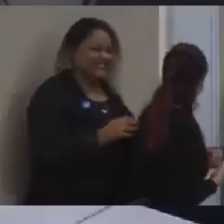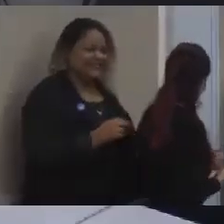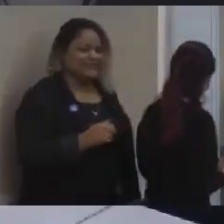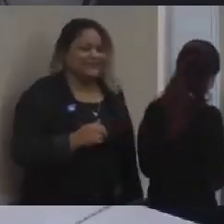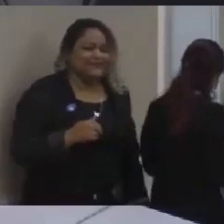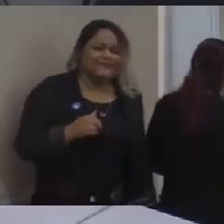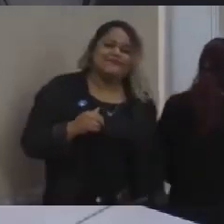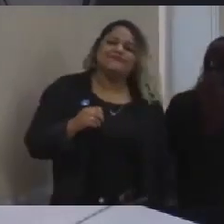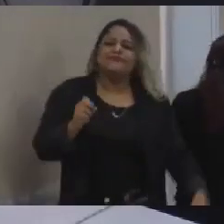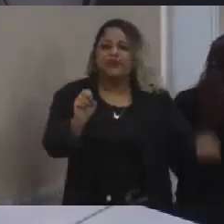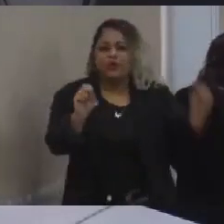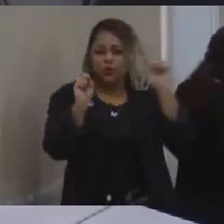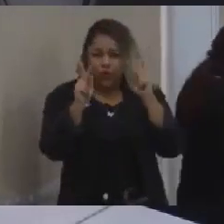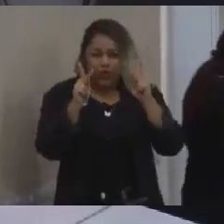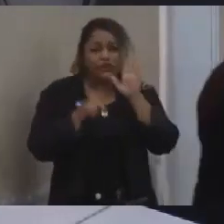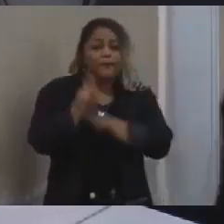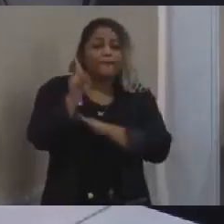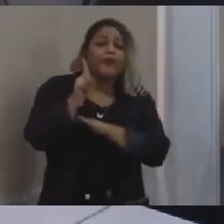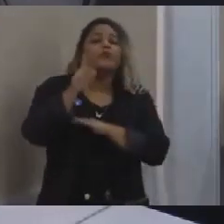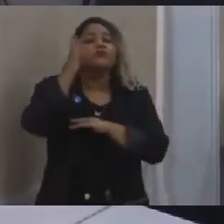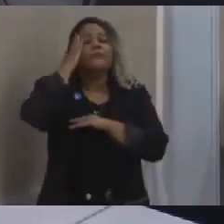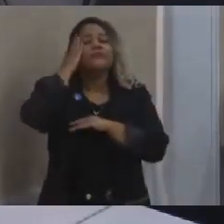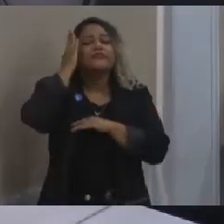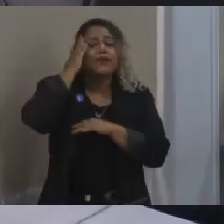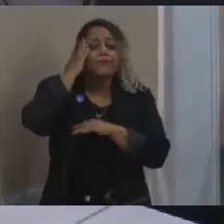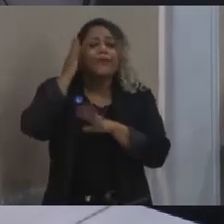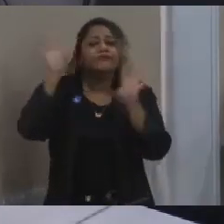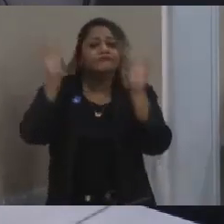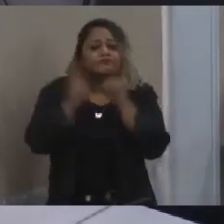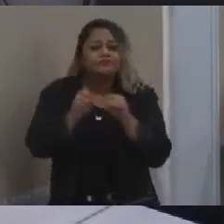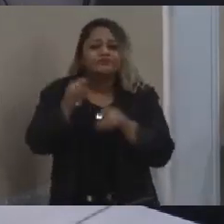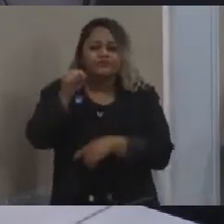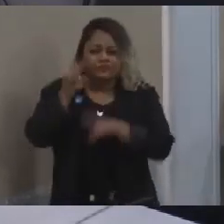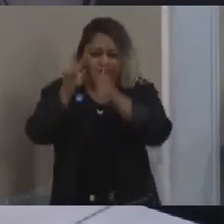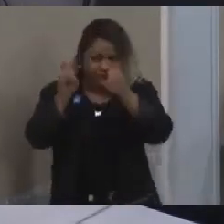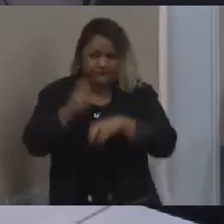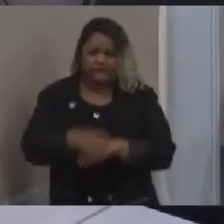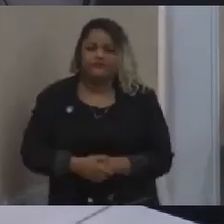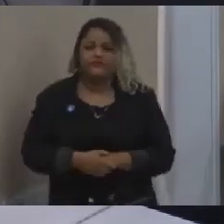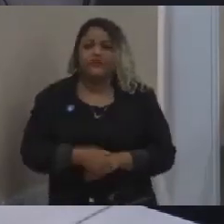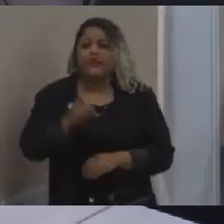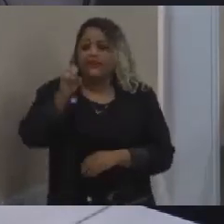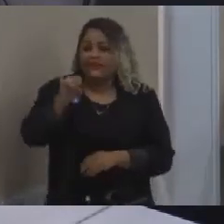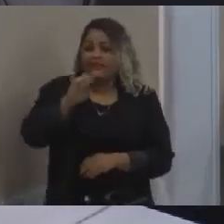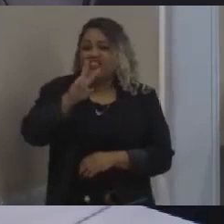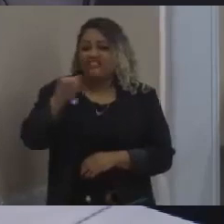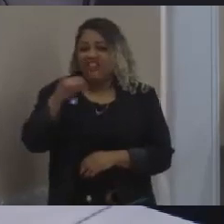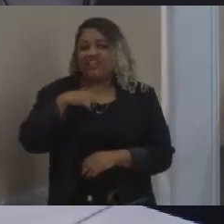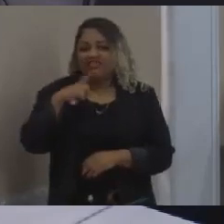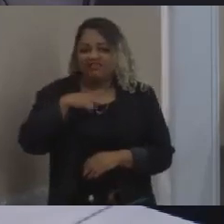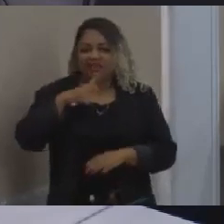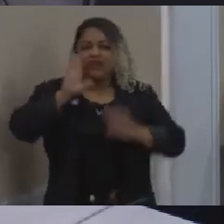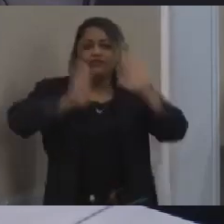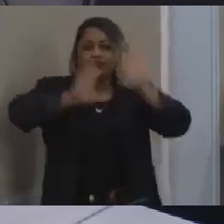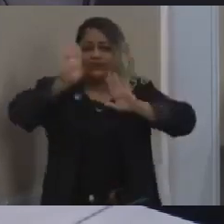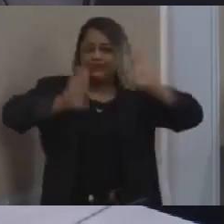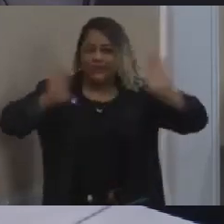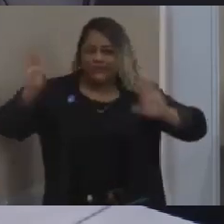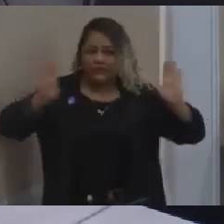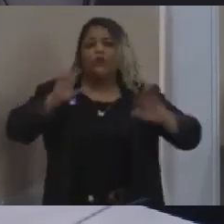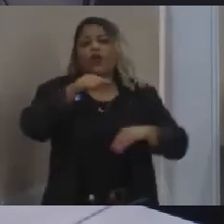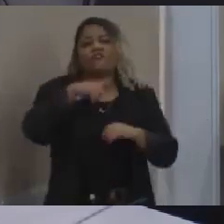finalizar essa questão, se vai ter um chamamento público, virão empreendedores para fazer isso, provavelmente com recursos